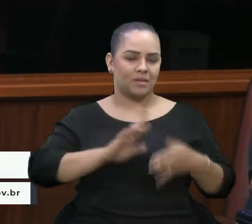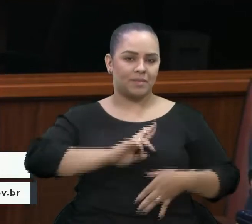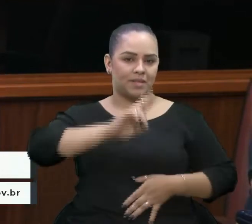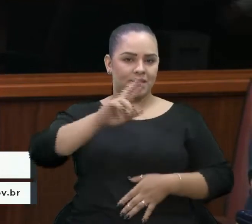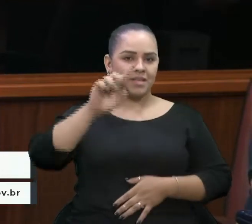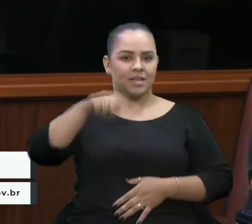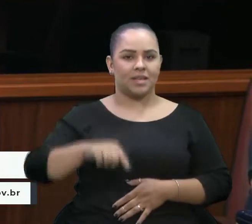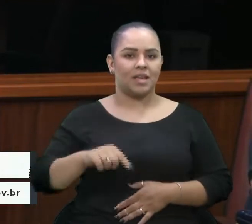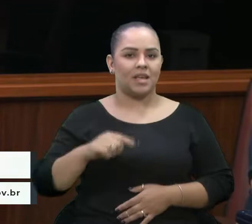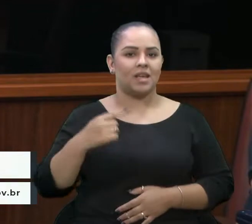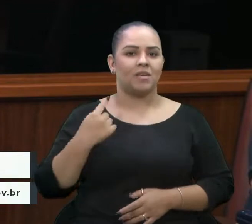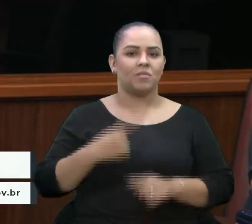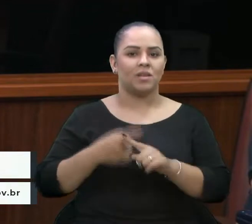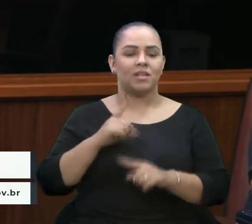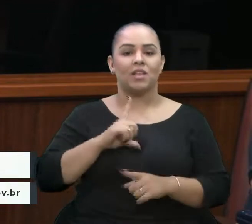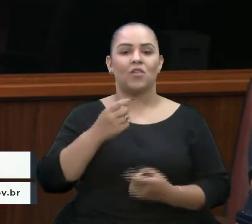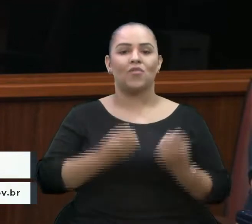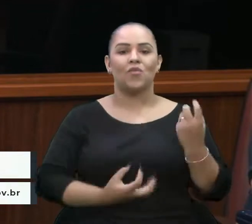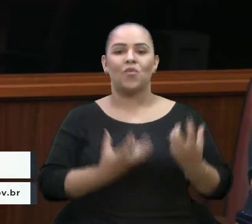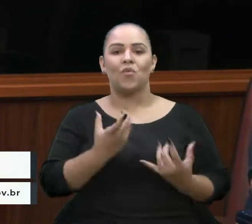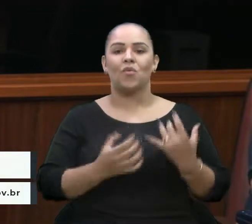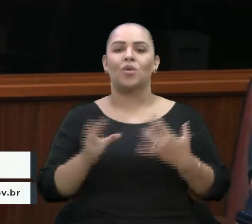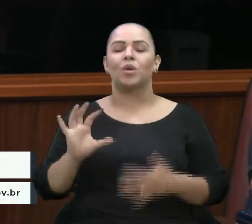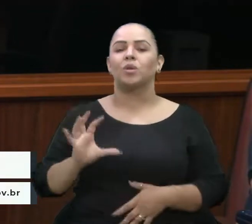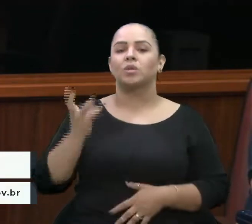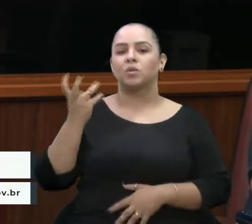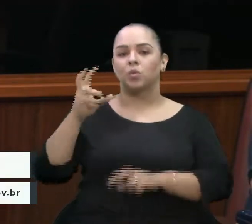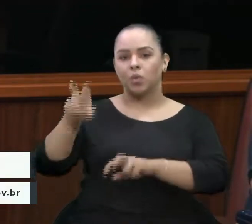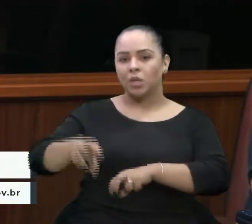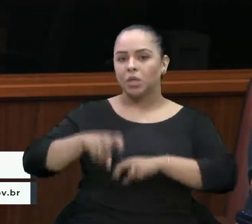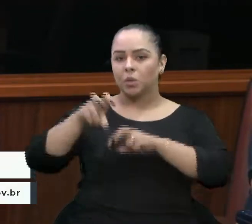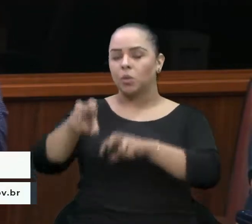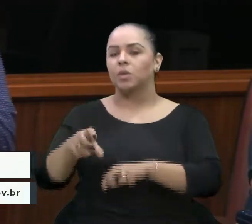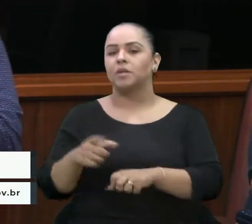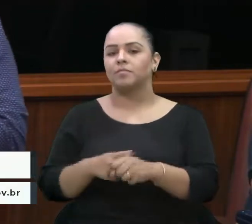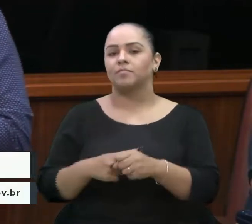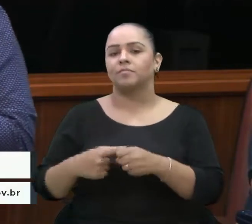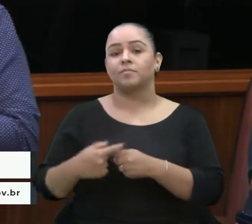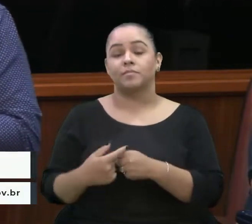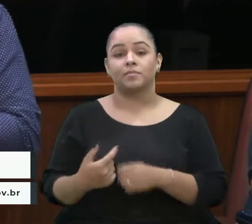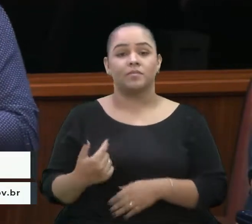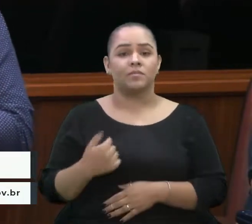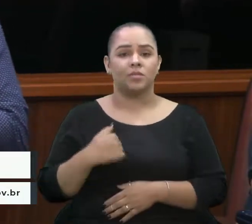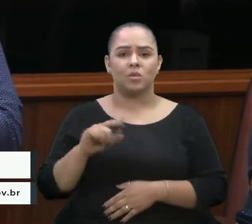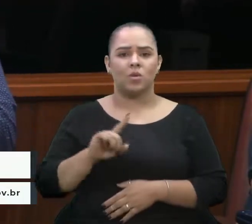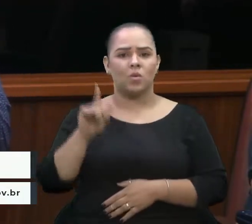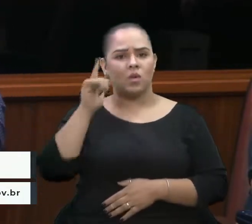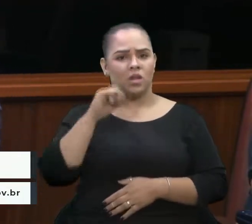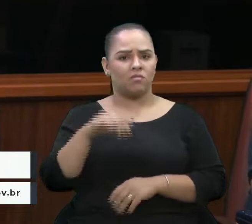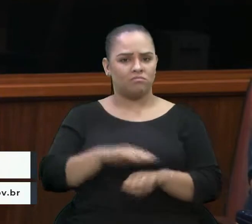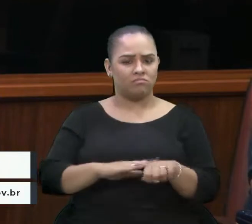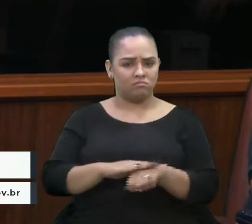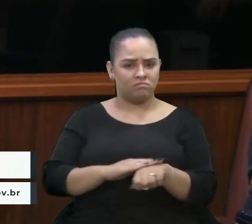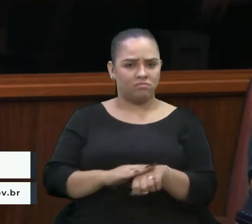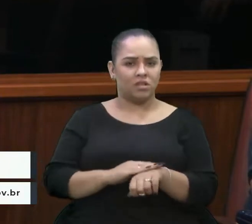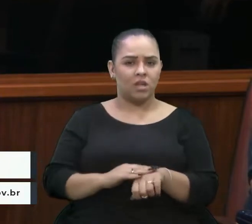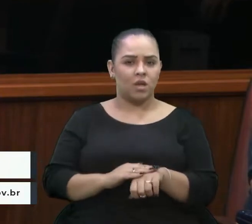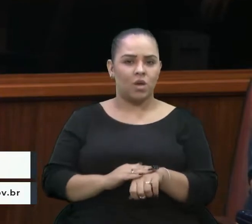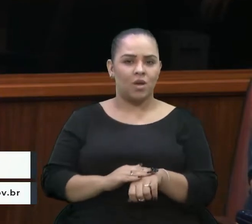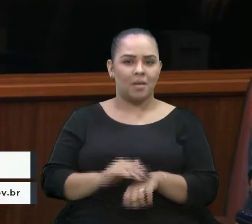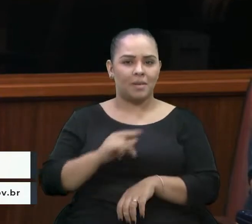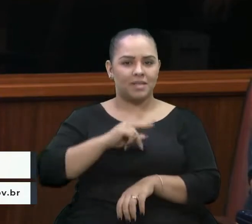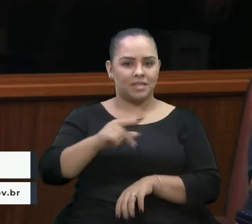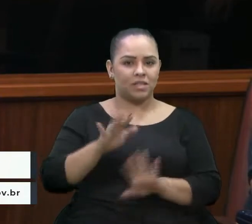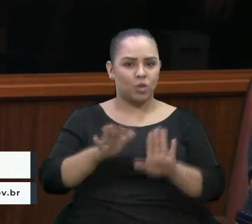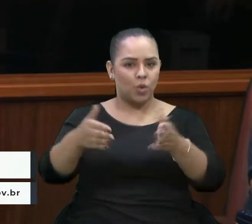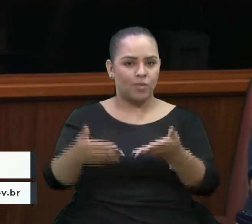sobre o fato dos incêndios que ocorreram no interior da nossa cidade. Eu não consegui conversar pessoalmente ainda com a nossa presidente